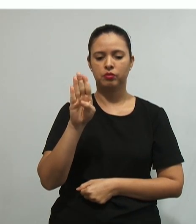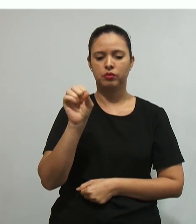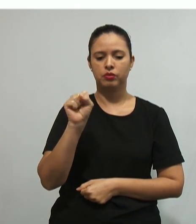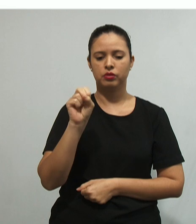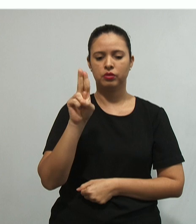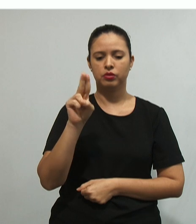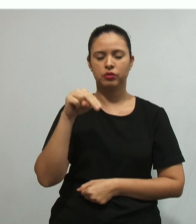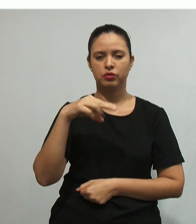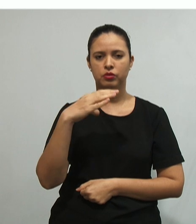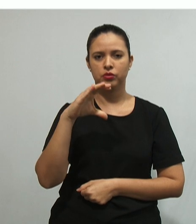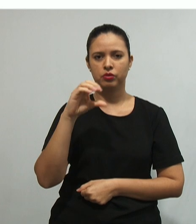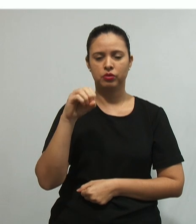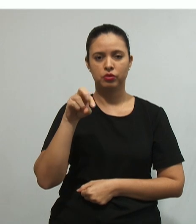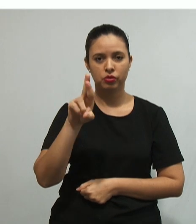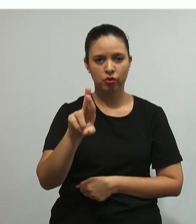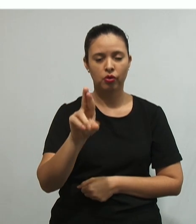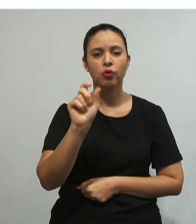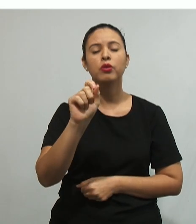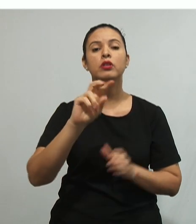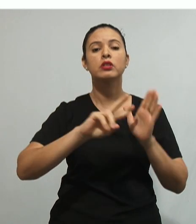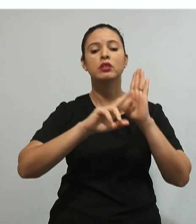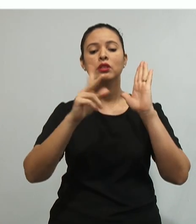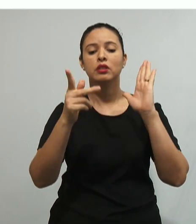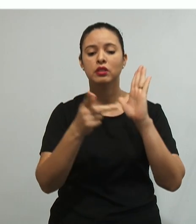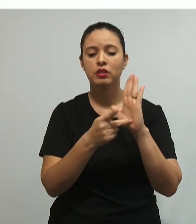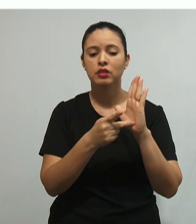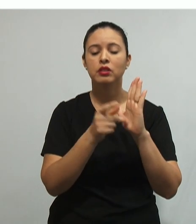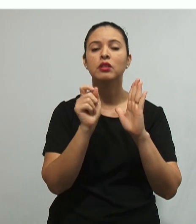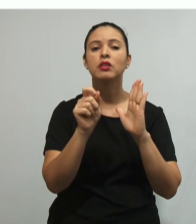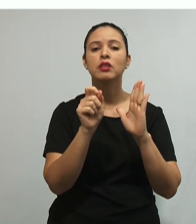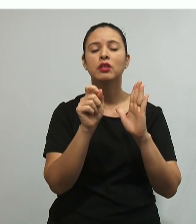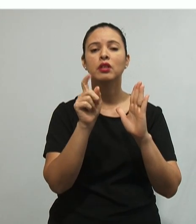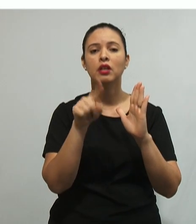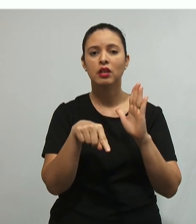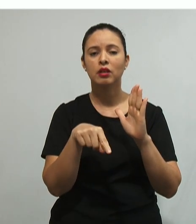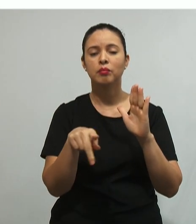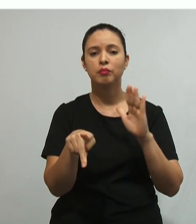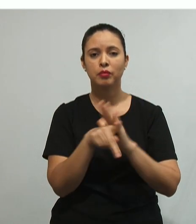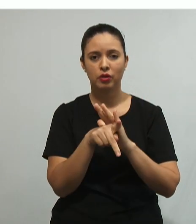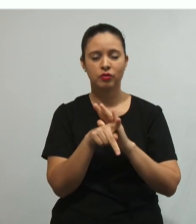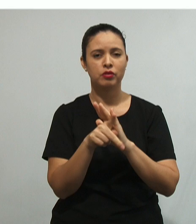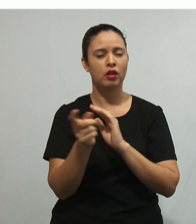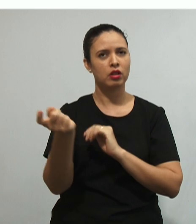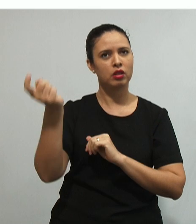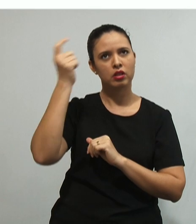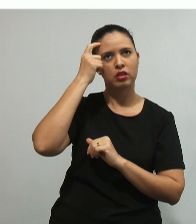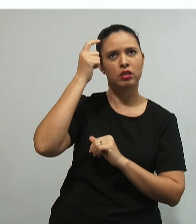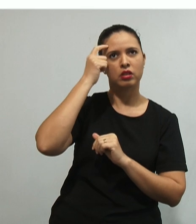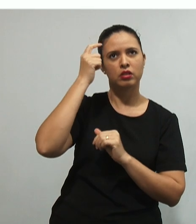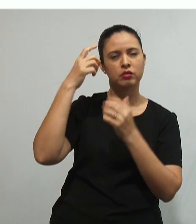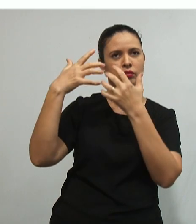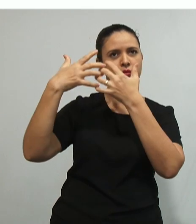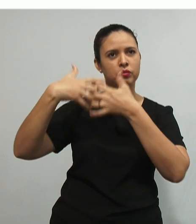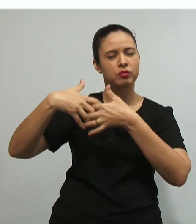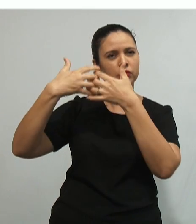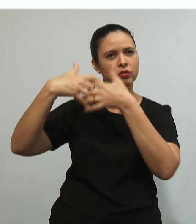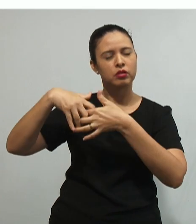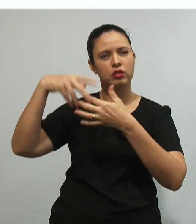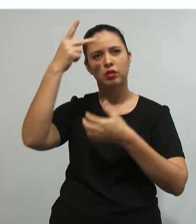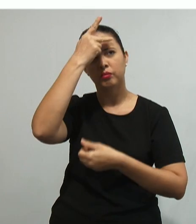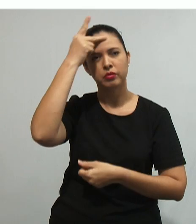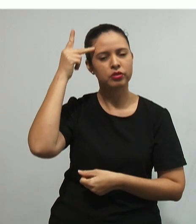significativa. Ou simplesmente, né? Subsunçor existente na estrutura cognitiva do indivíduo.